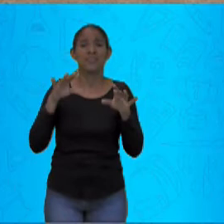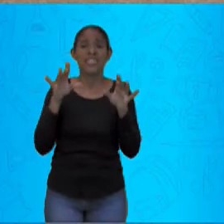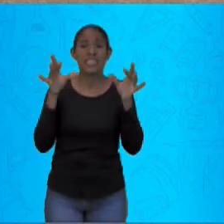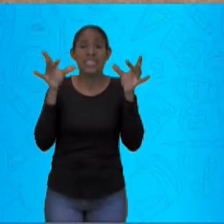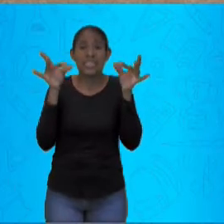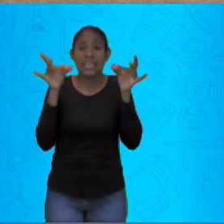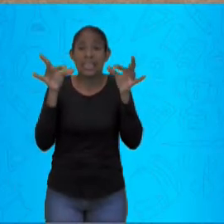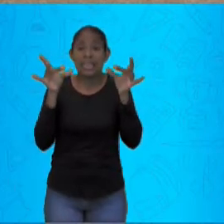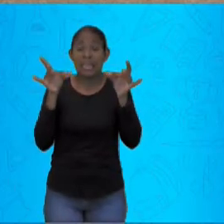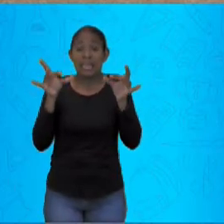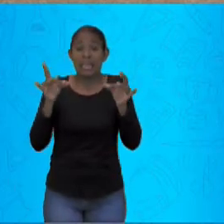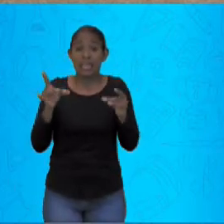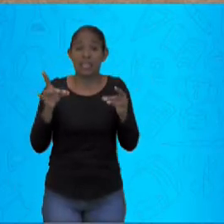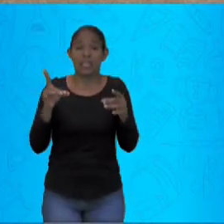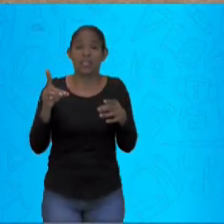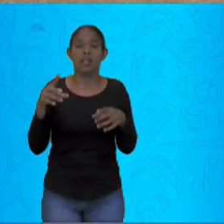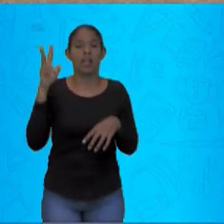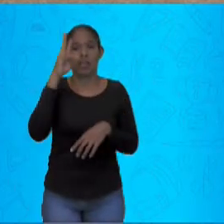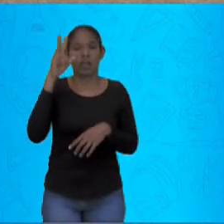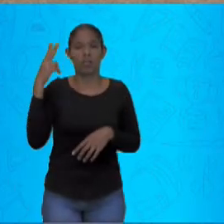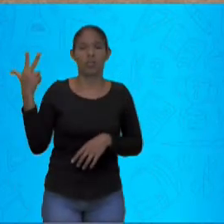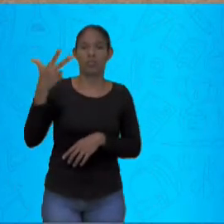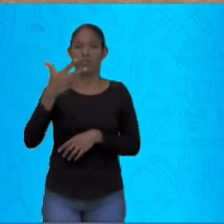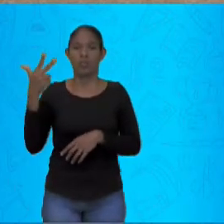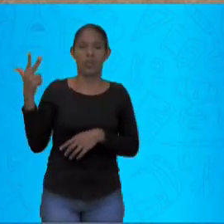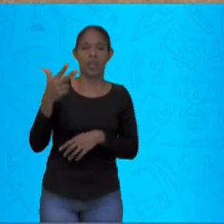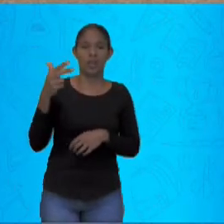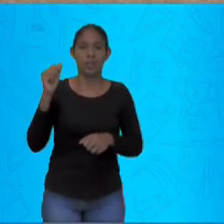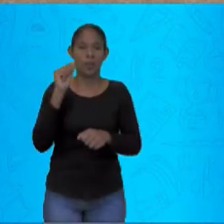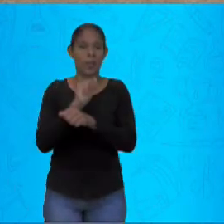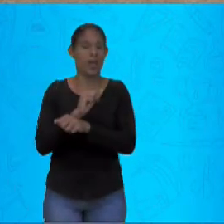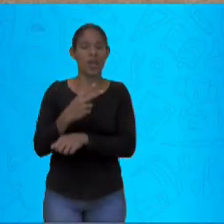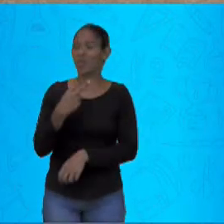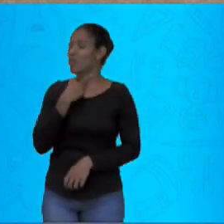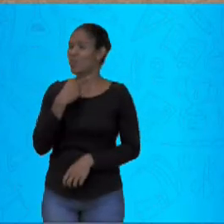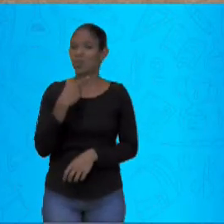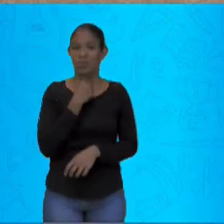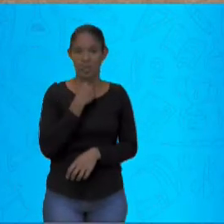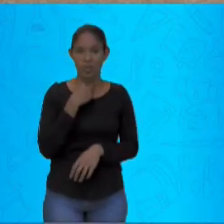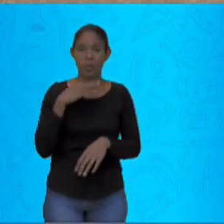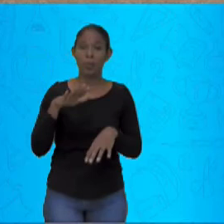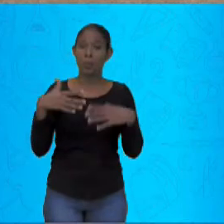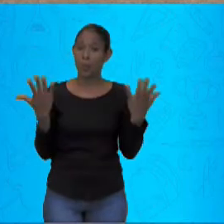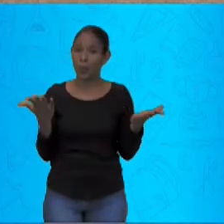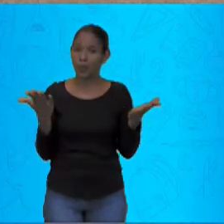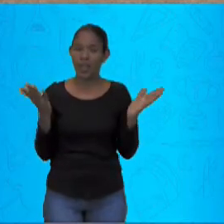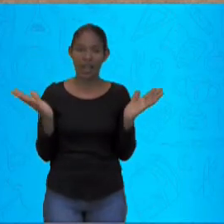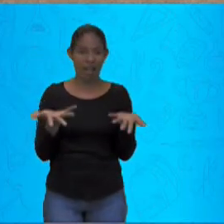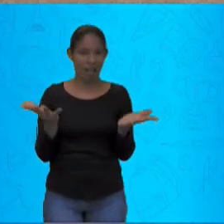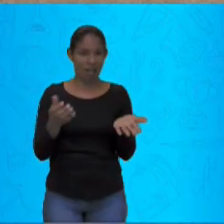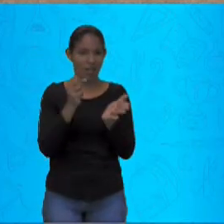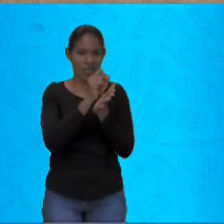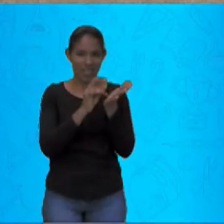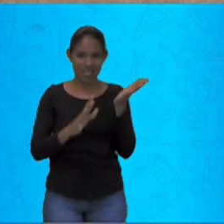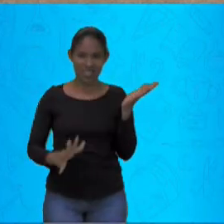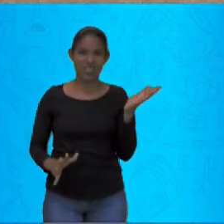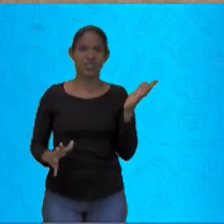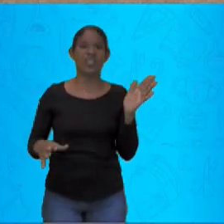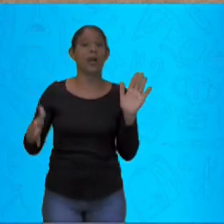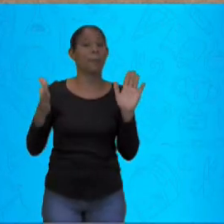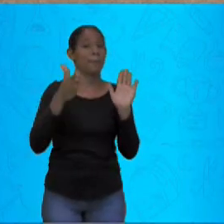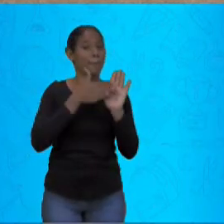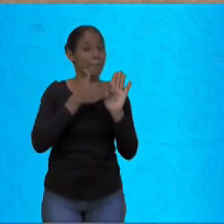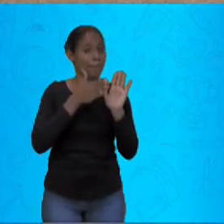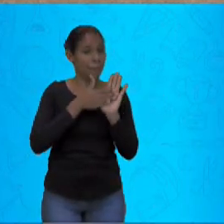podemos ficar parados. E aí, temos a proposta de atividade. Isso mesmo,